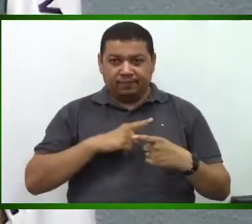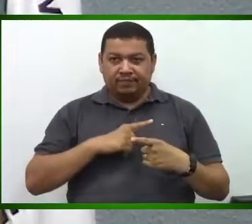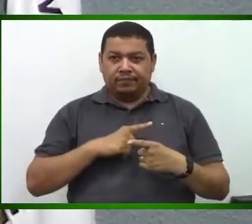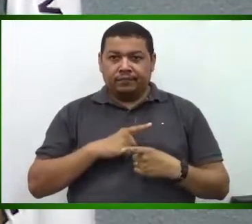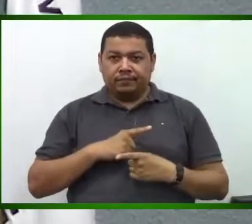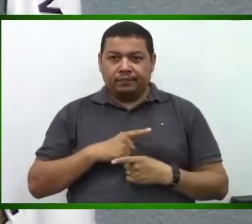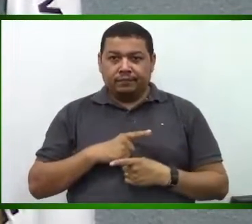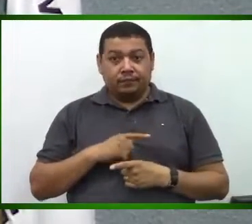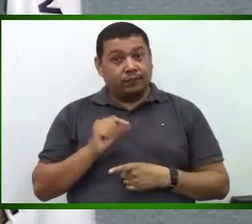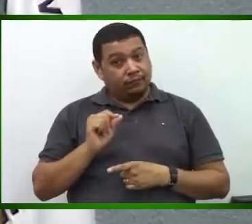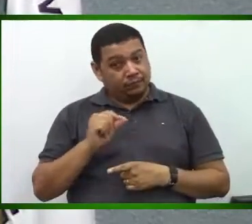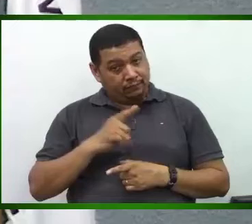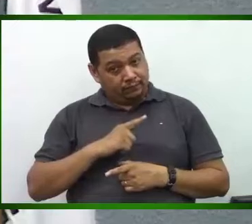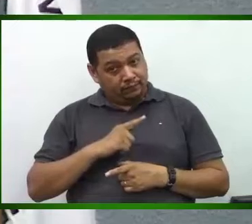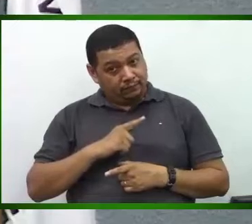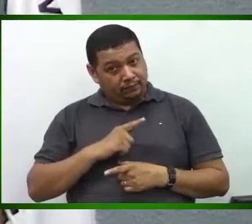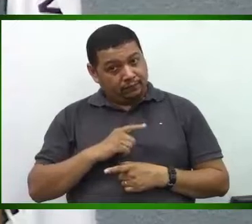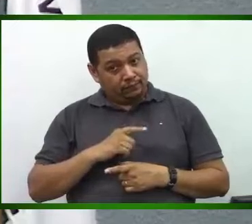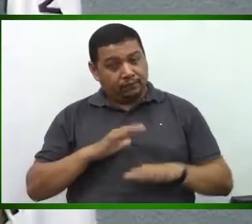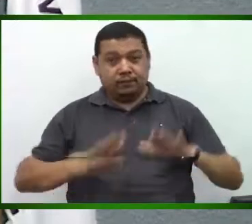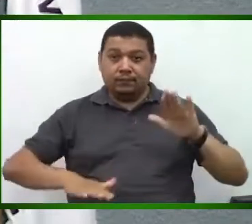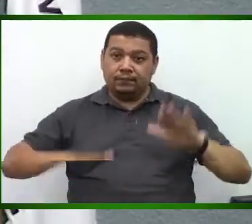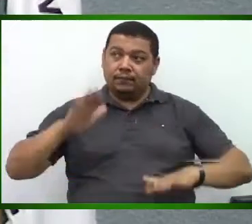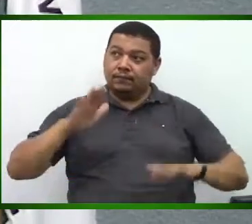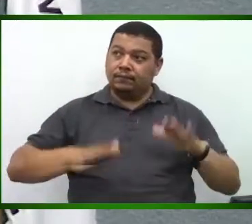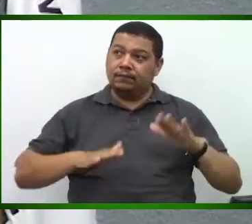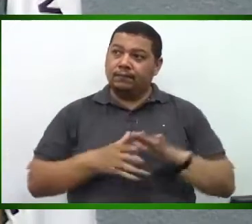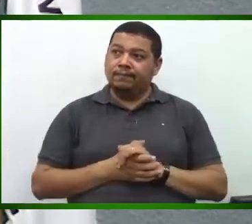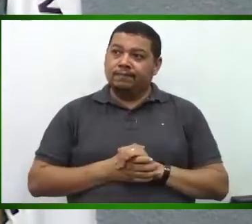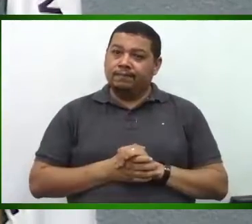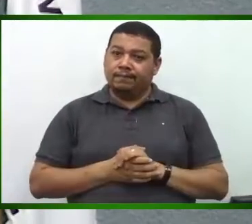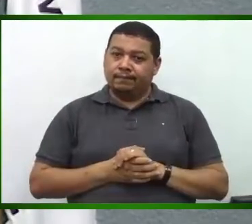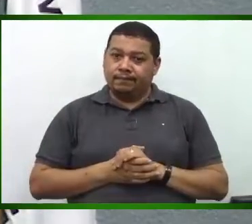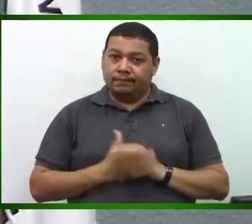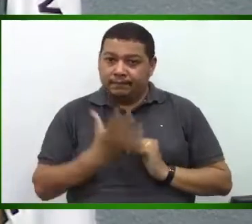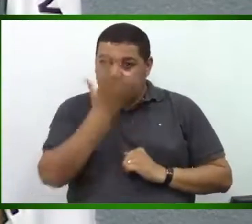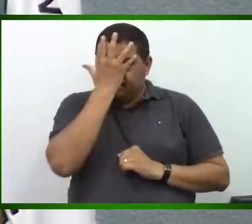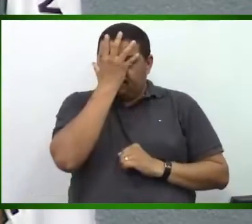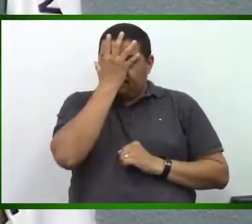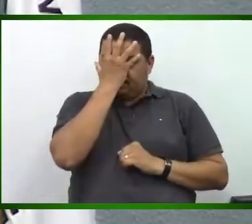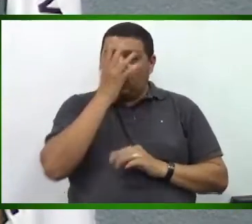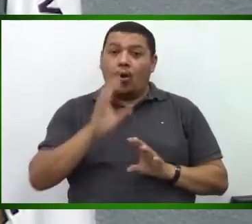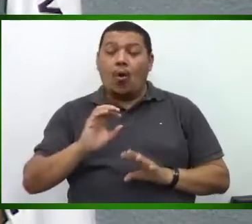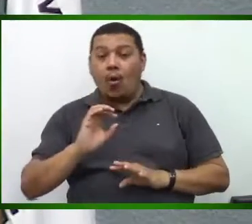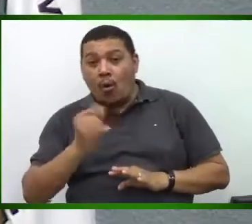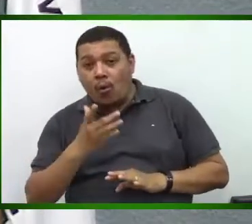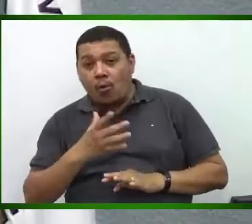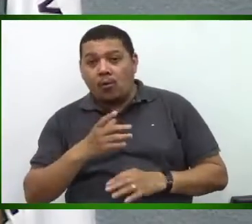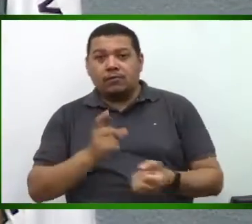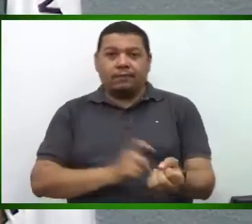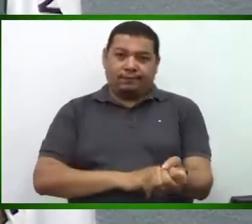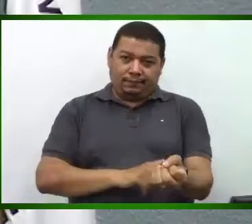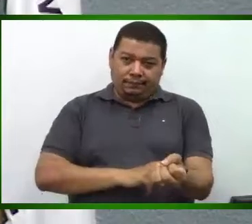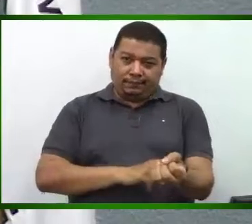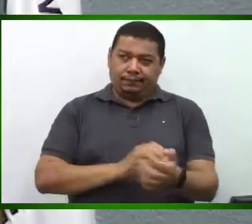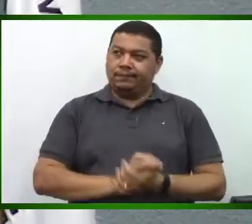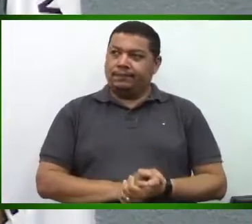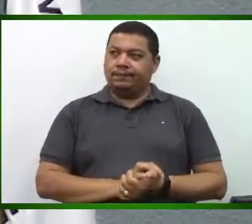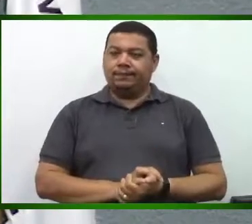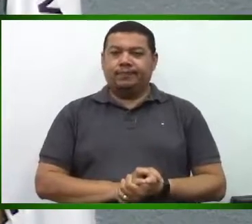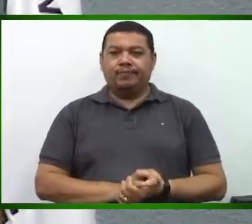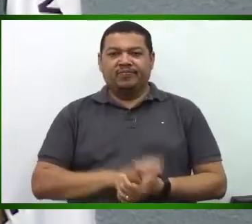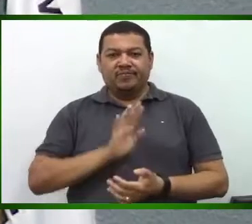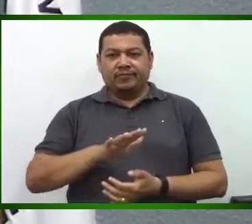O que deixa a gente assim um tanto constrangido, aborrecido, aborrecido, que eu já